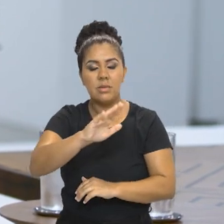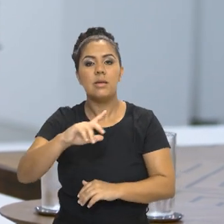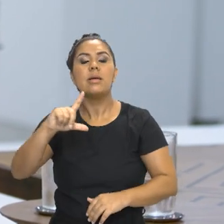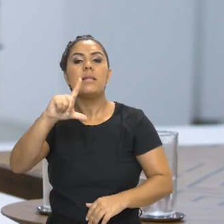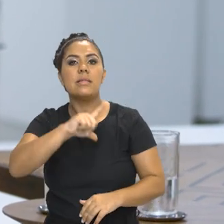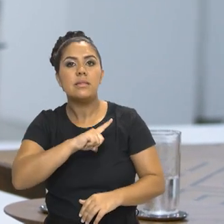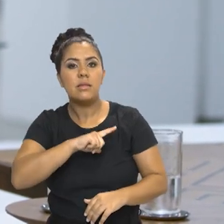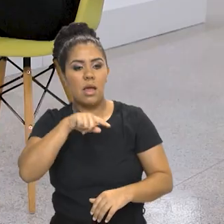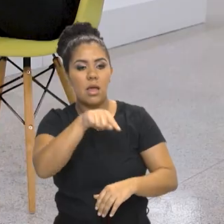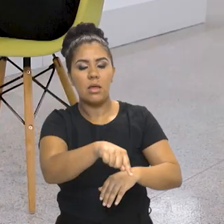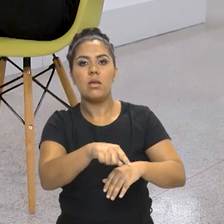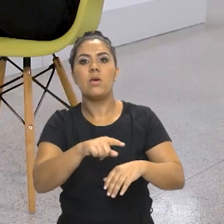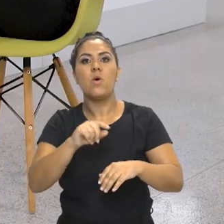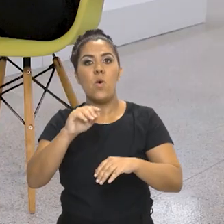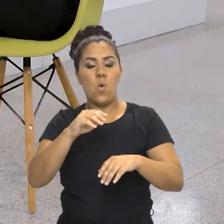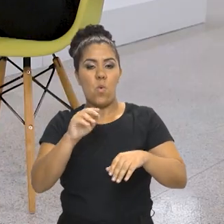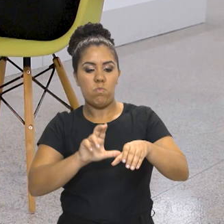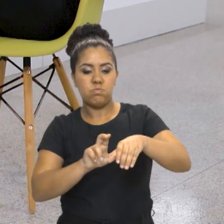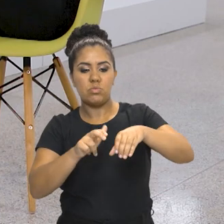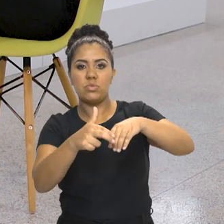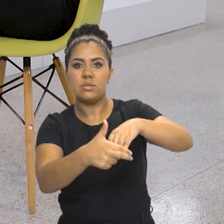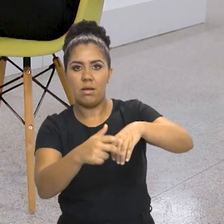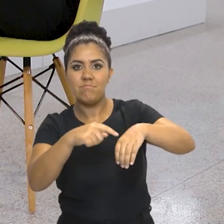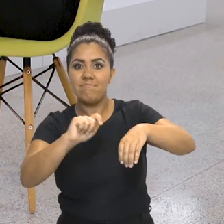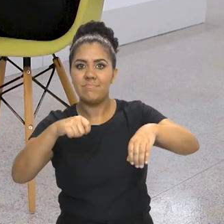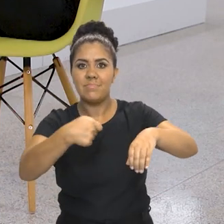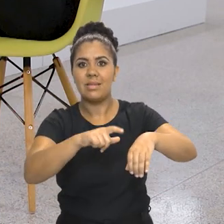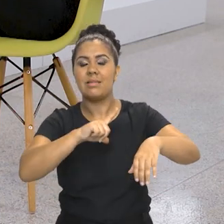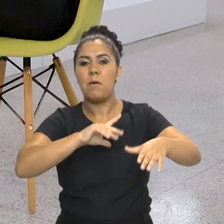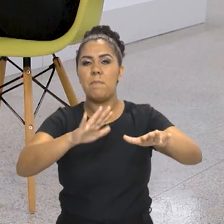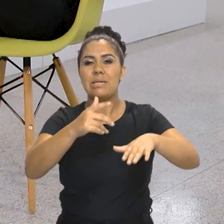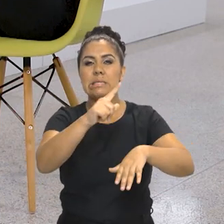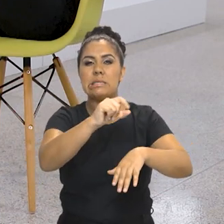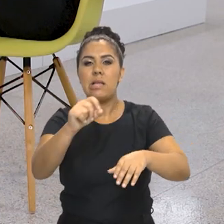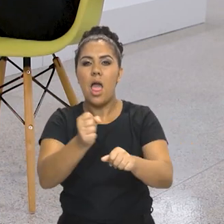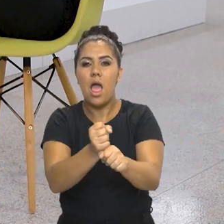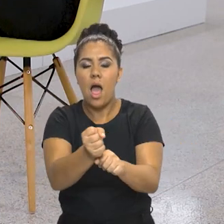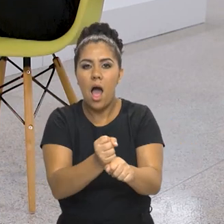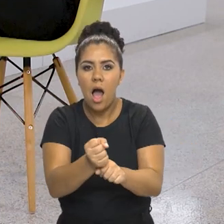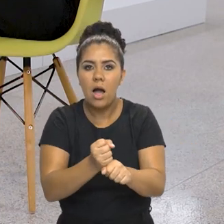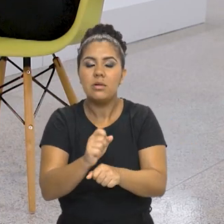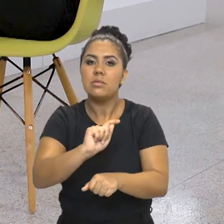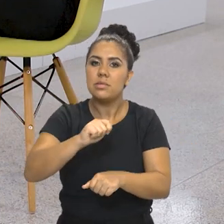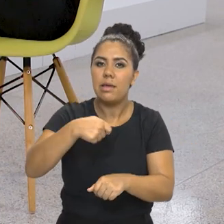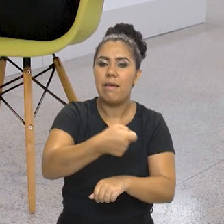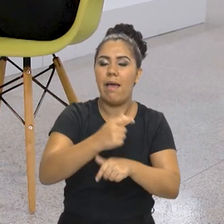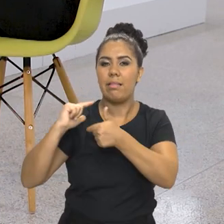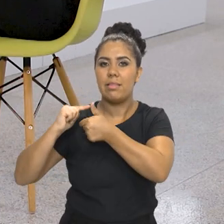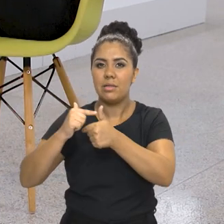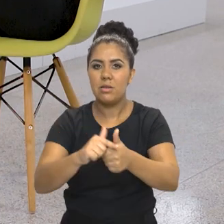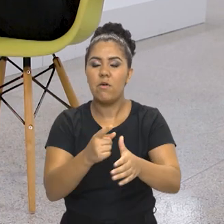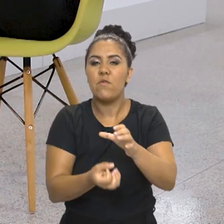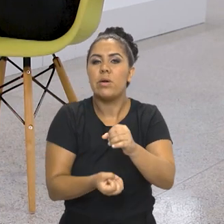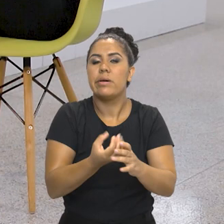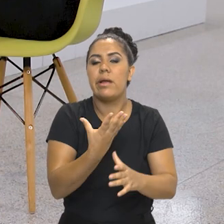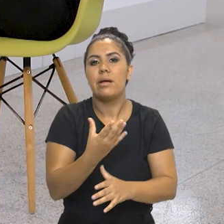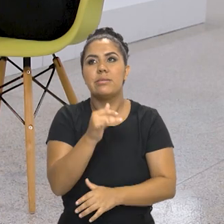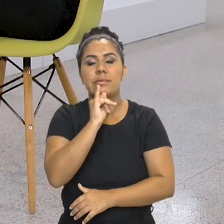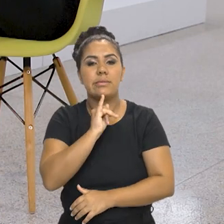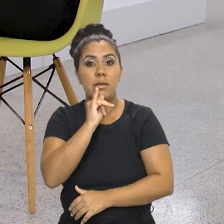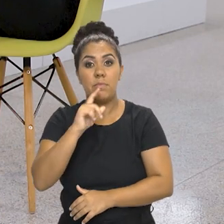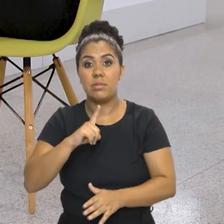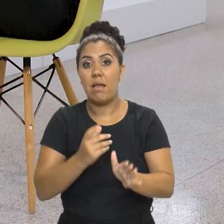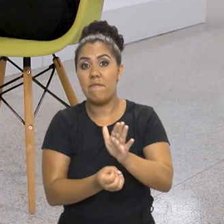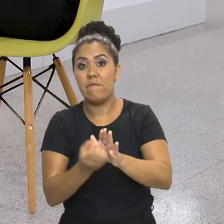antigo, do Ibram, fez 100 anos. Então, gente está falando de instituições tradicionais que foram criadas. Por